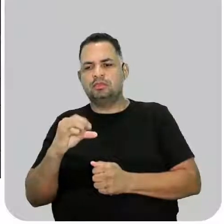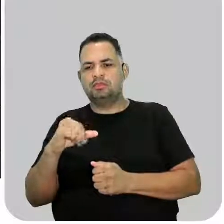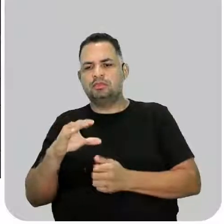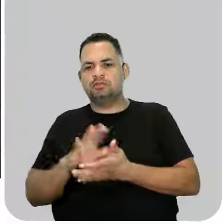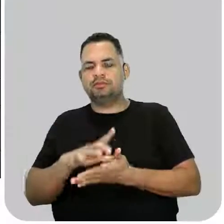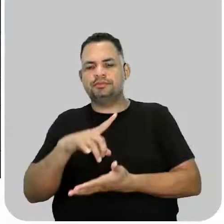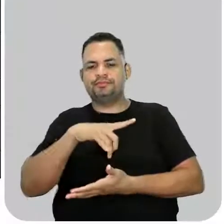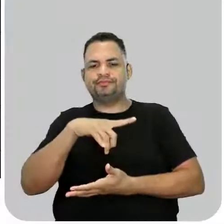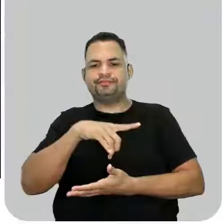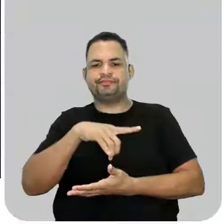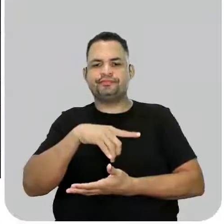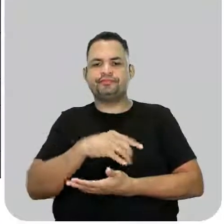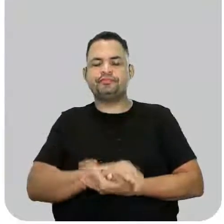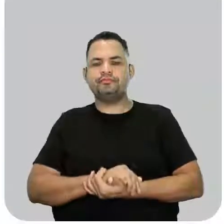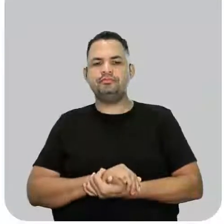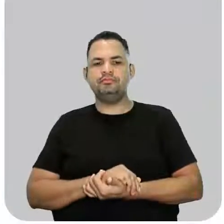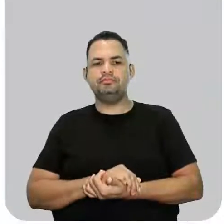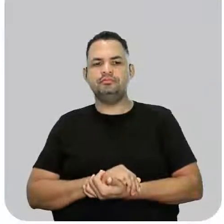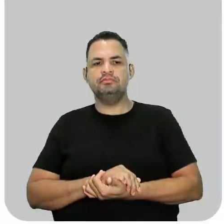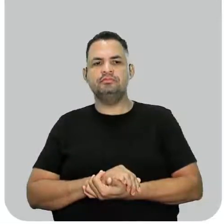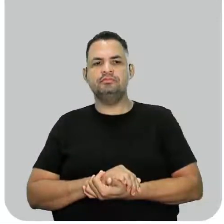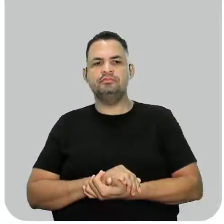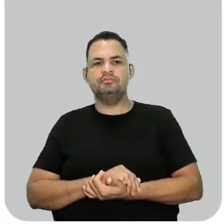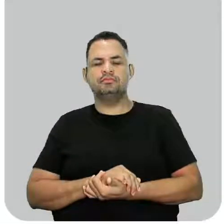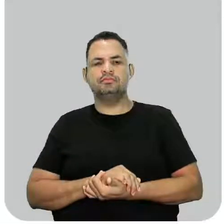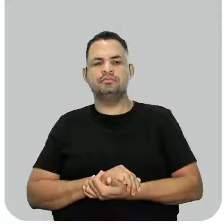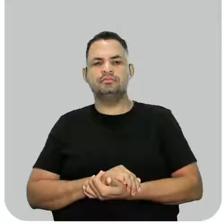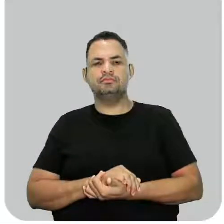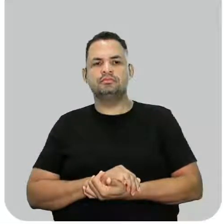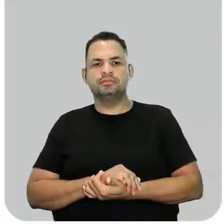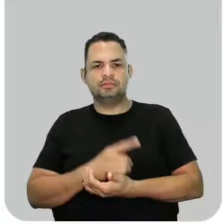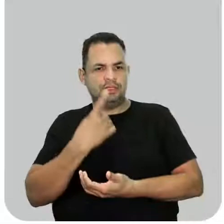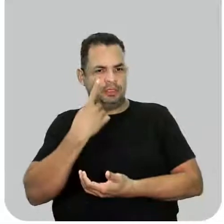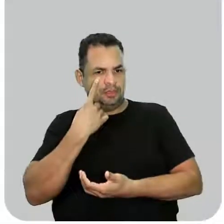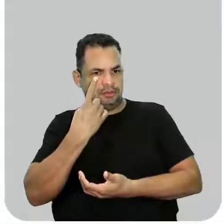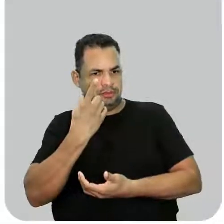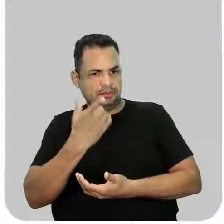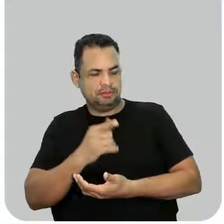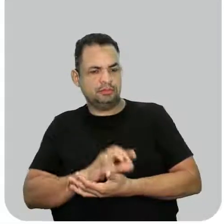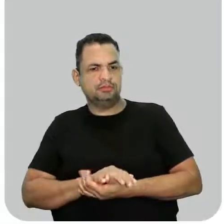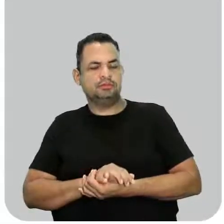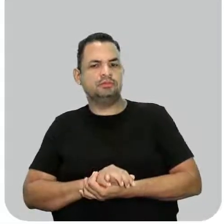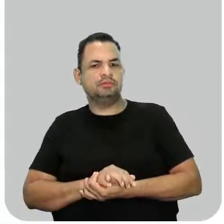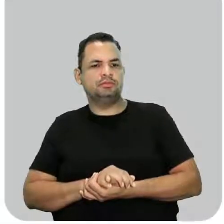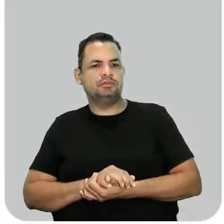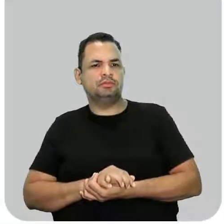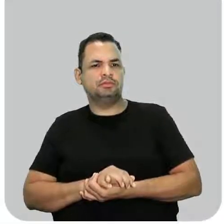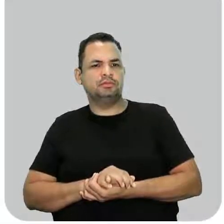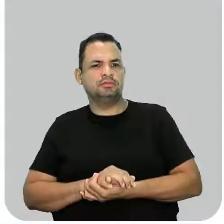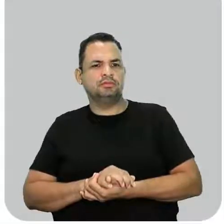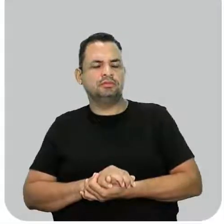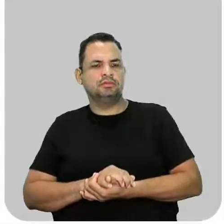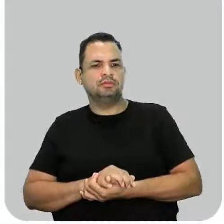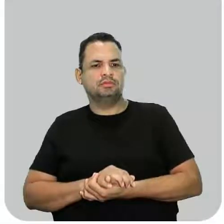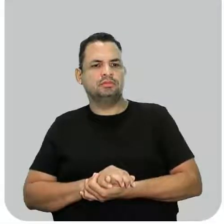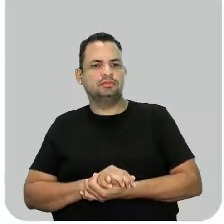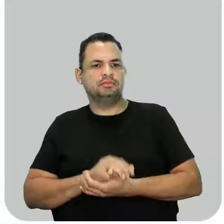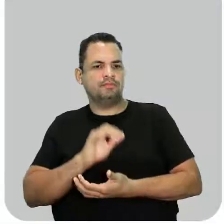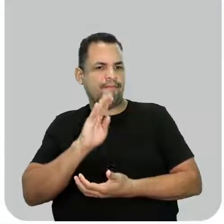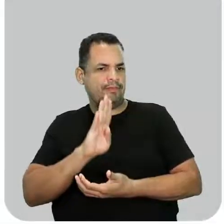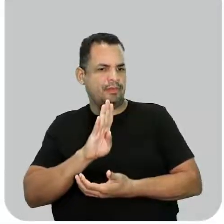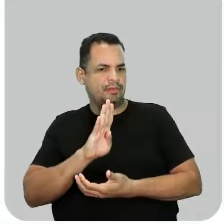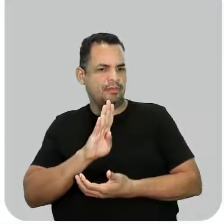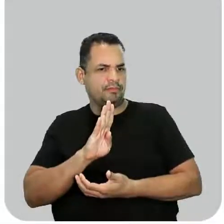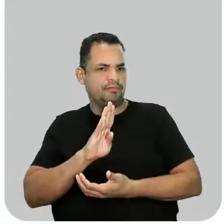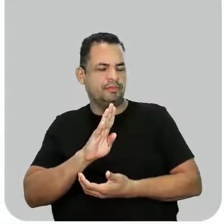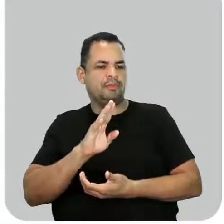obtenção do óleo bruto. E é nessa observação que você pode até ficar entre, na dúvida, entre a letra B